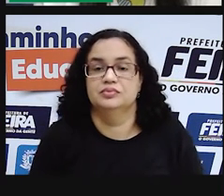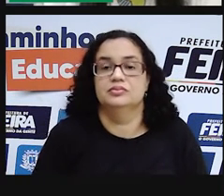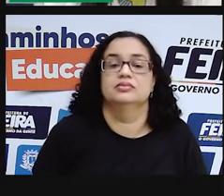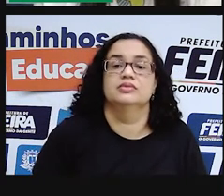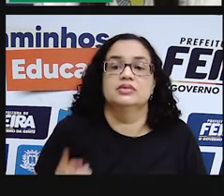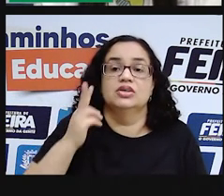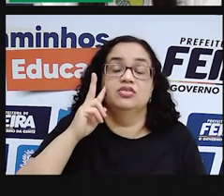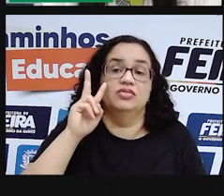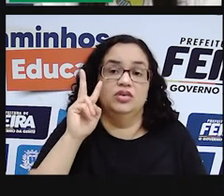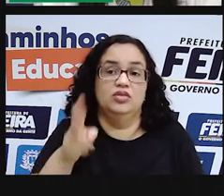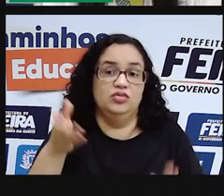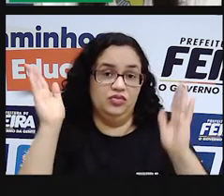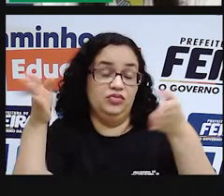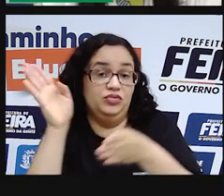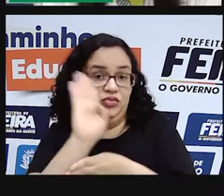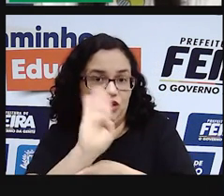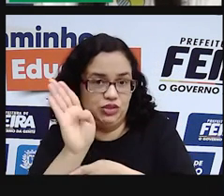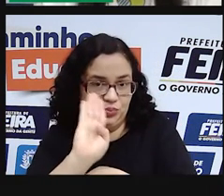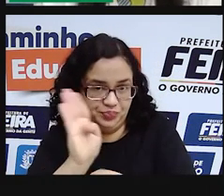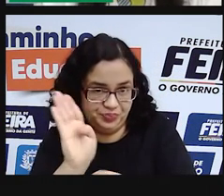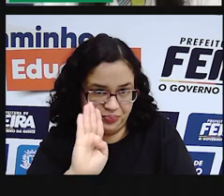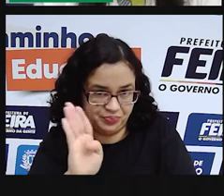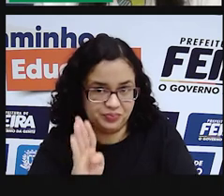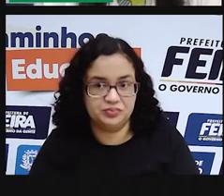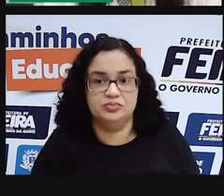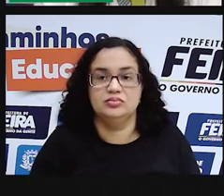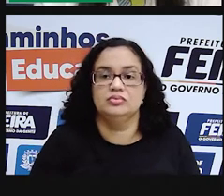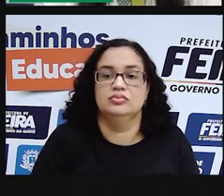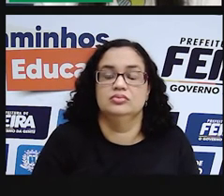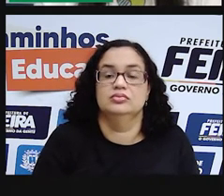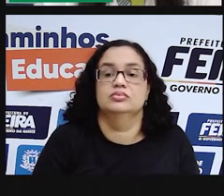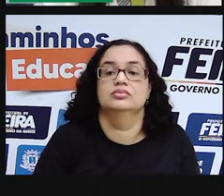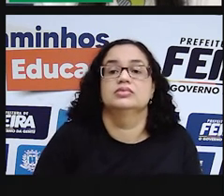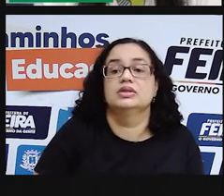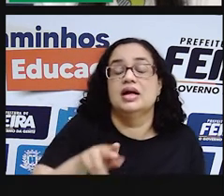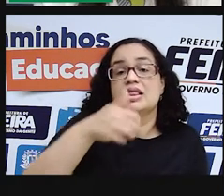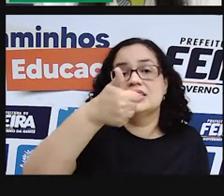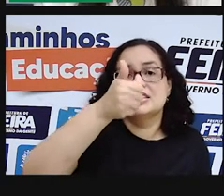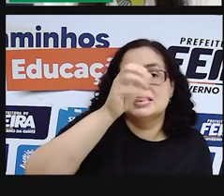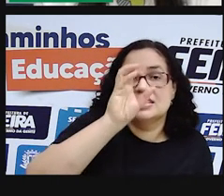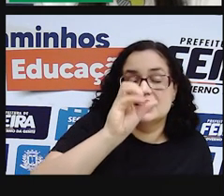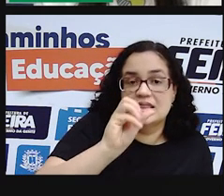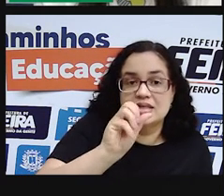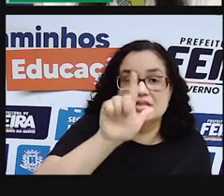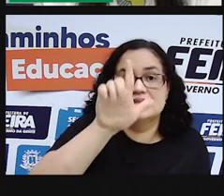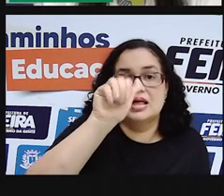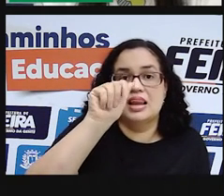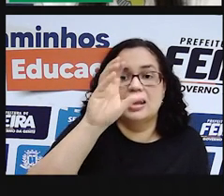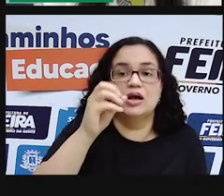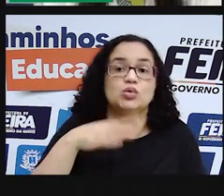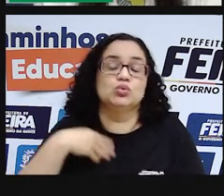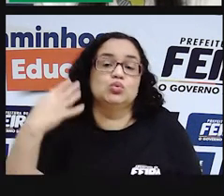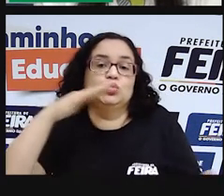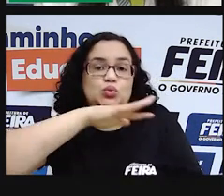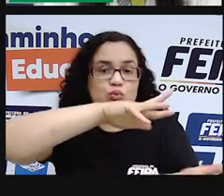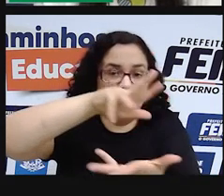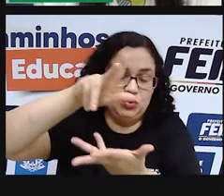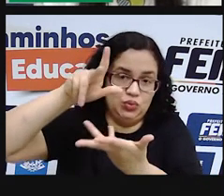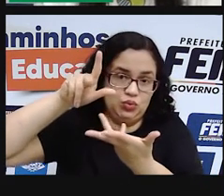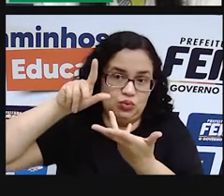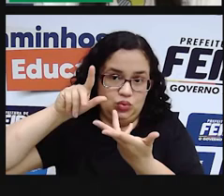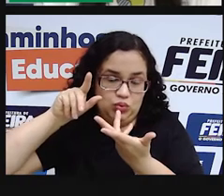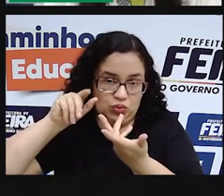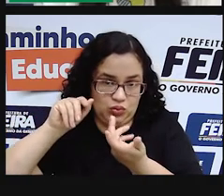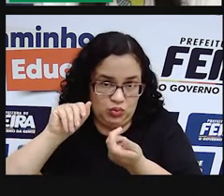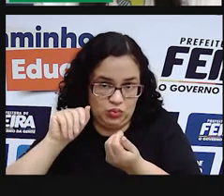Então a gente vai assistir agora um vídeo que chama 10 lagos mais surpreendentes do mundo. E